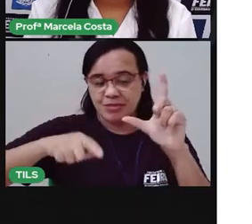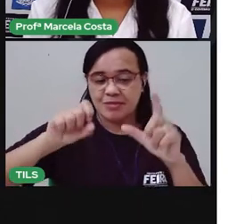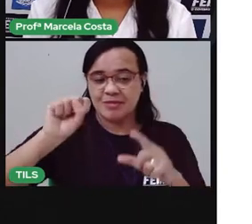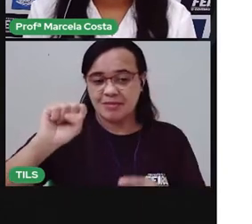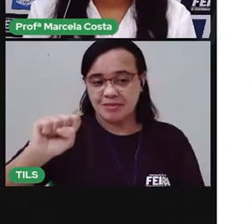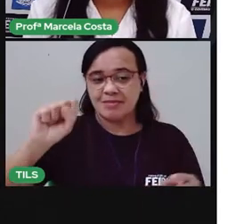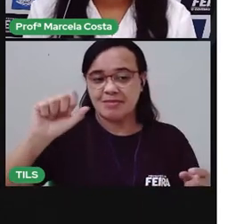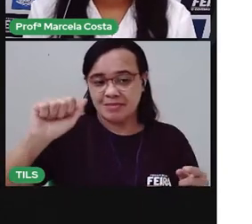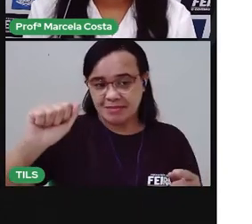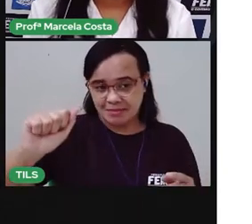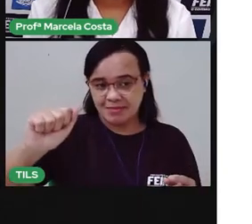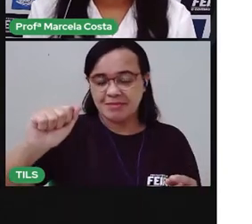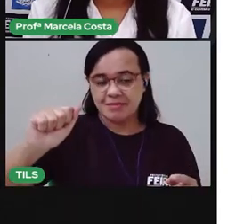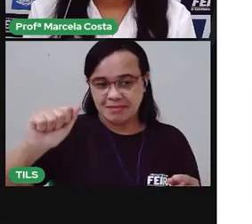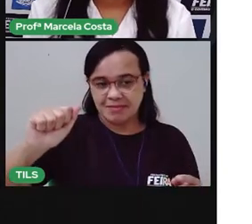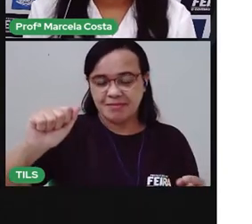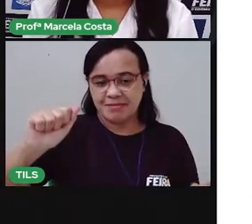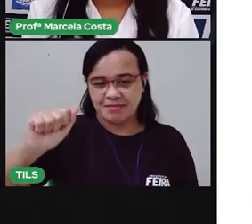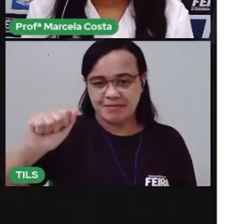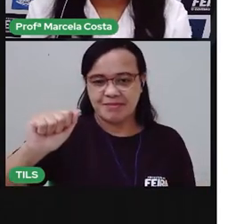sa. Ó, sa.